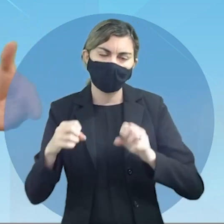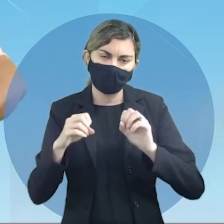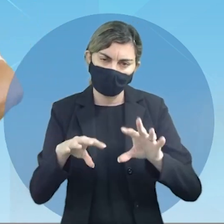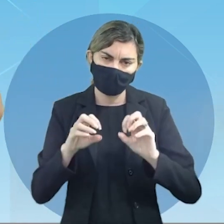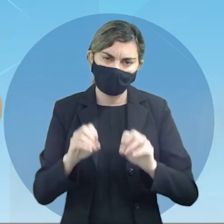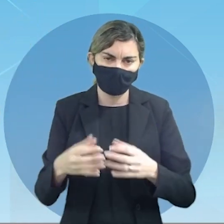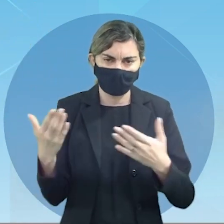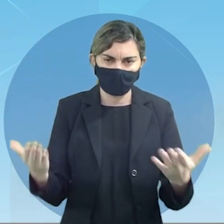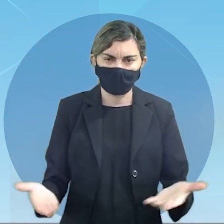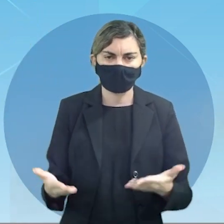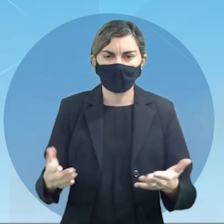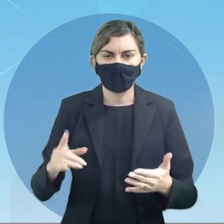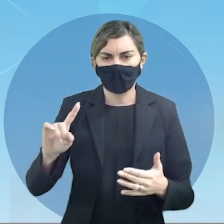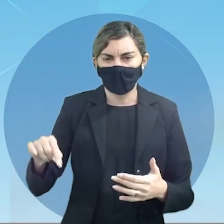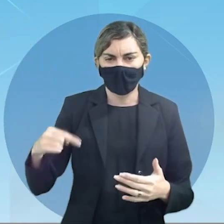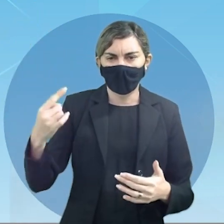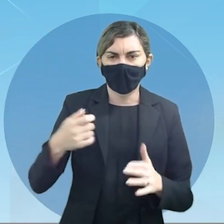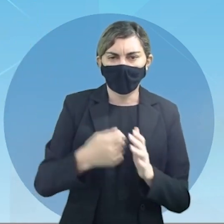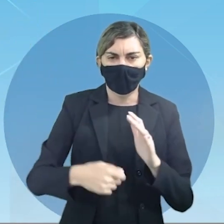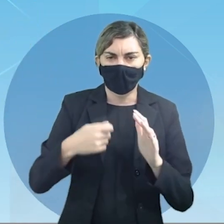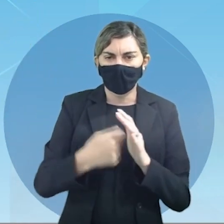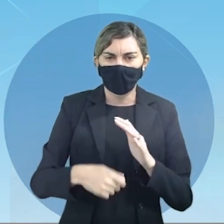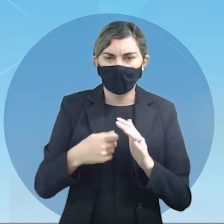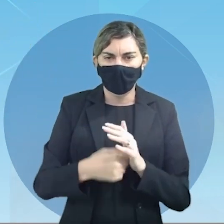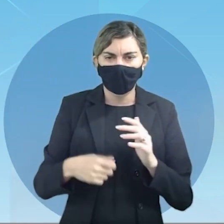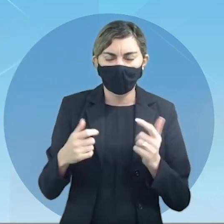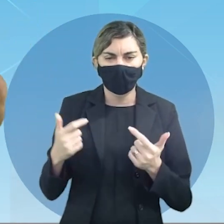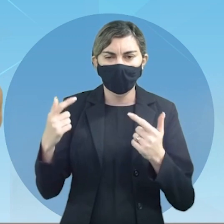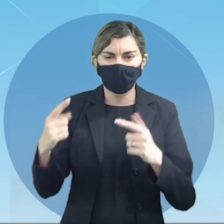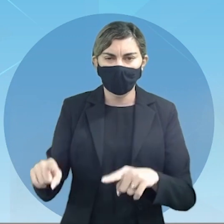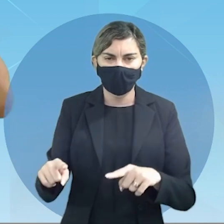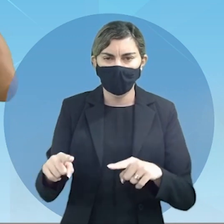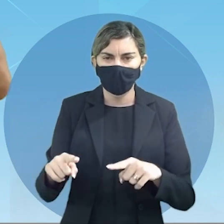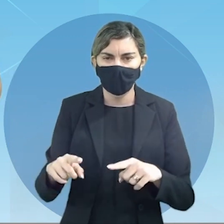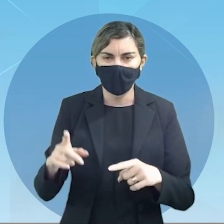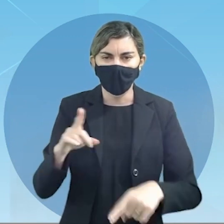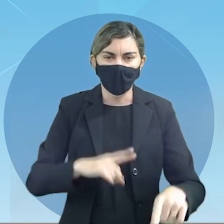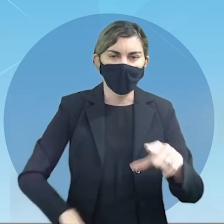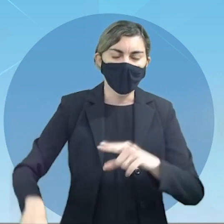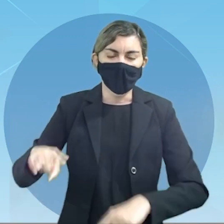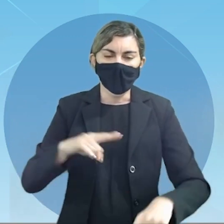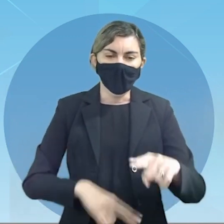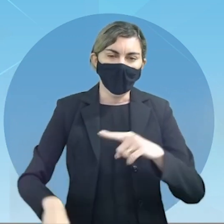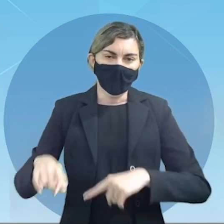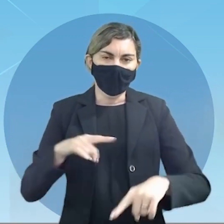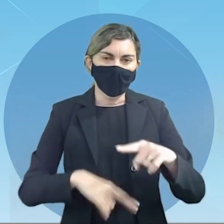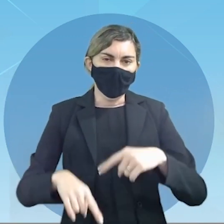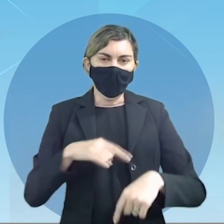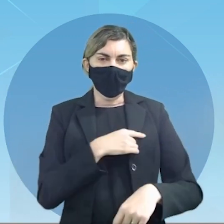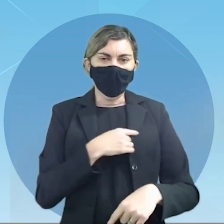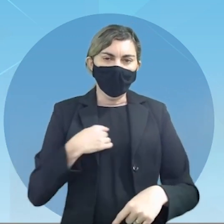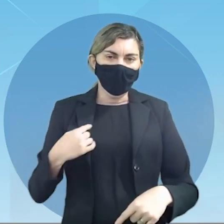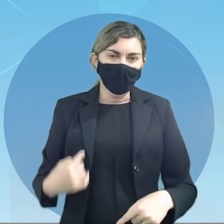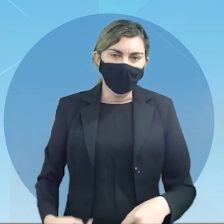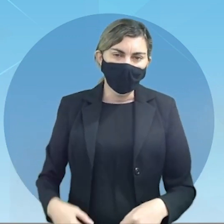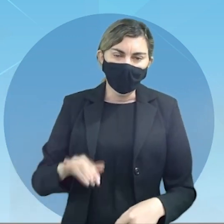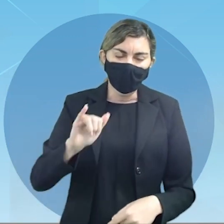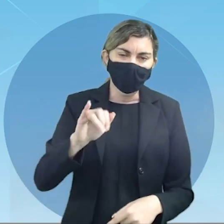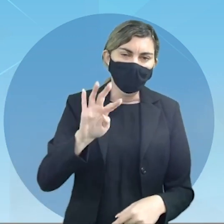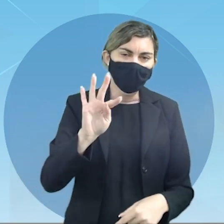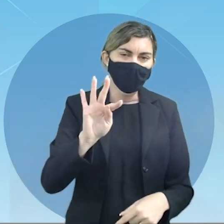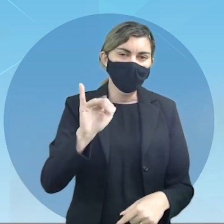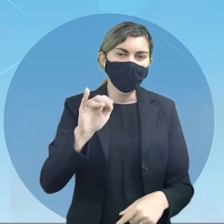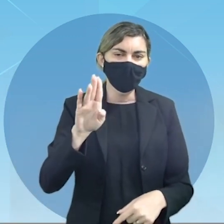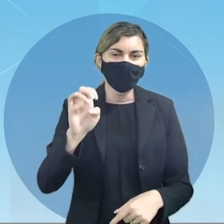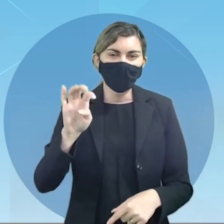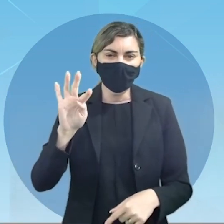sobre ele ele vai lutar contra o que? lutou contra a dominação da China ao Tibete e